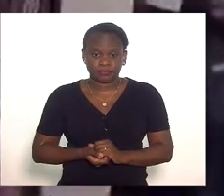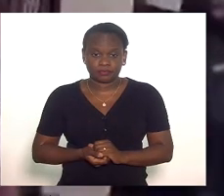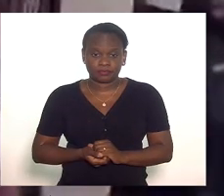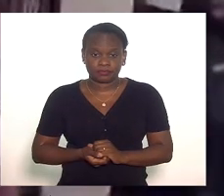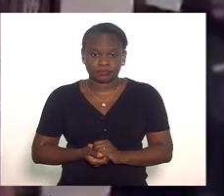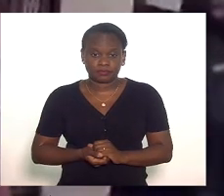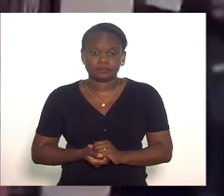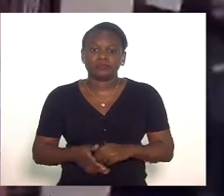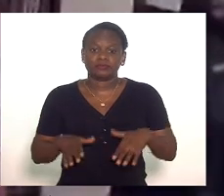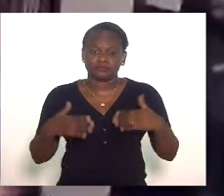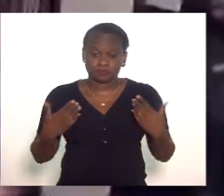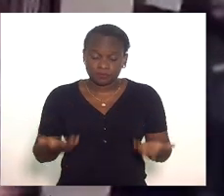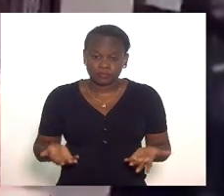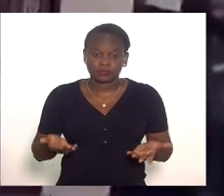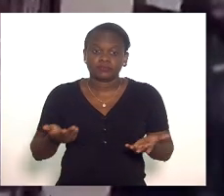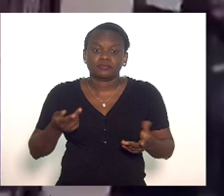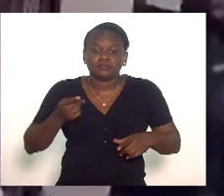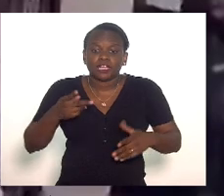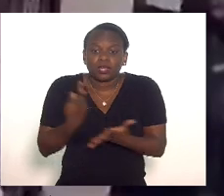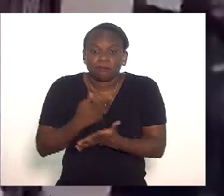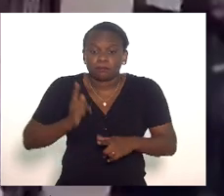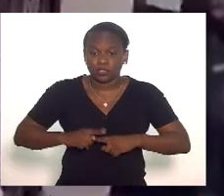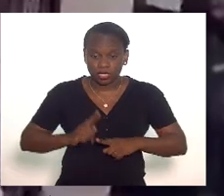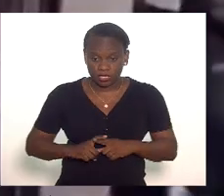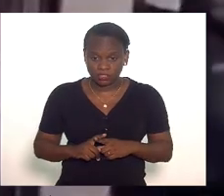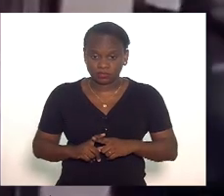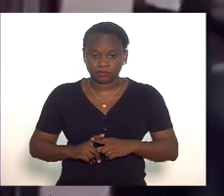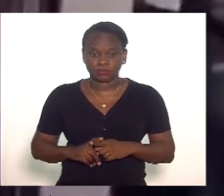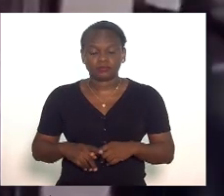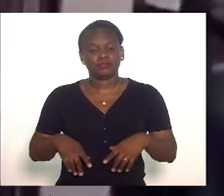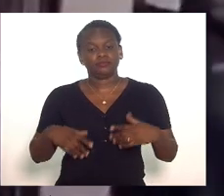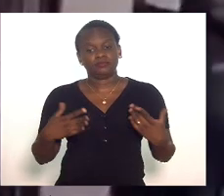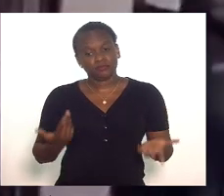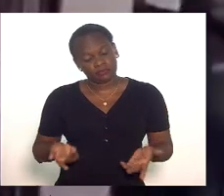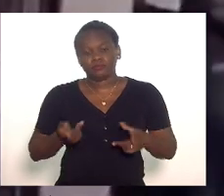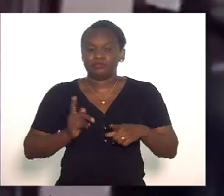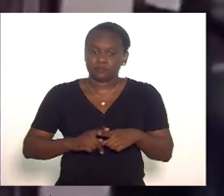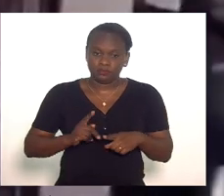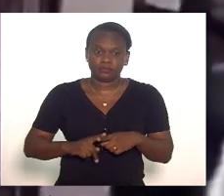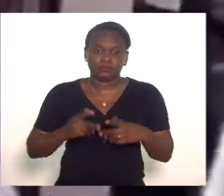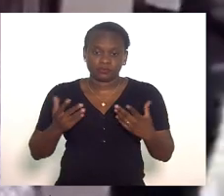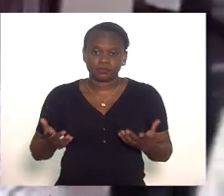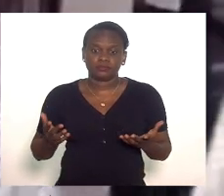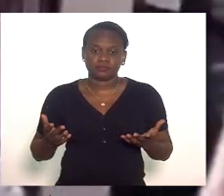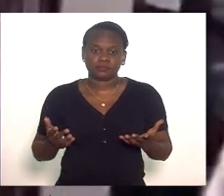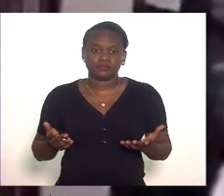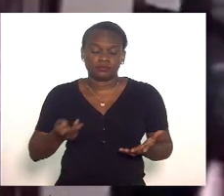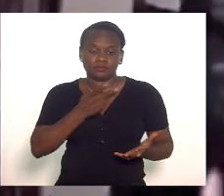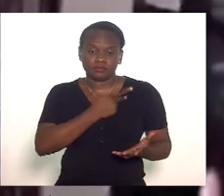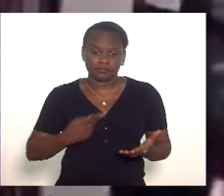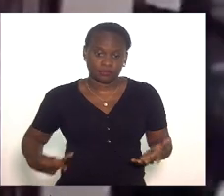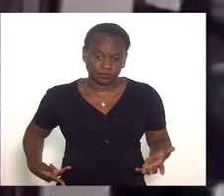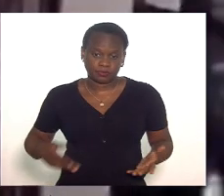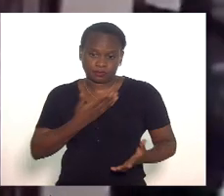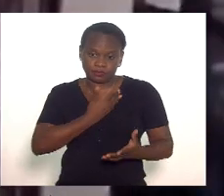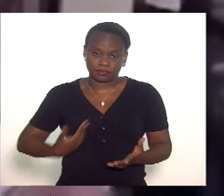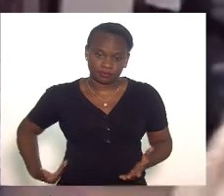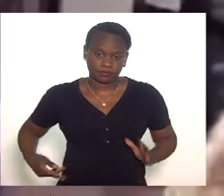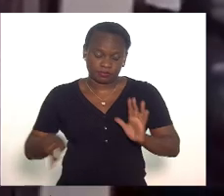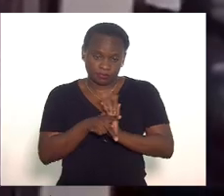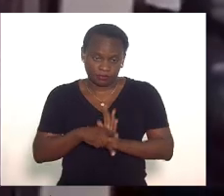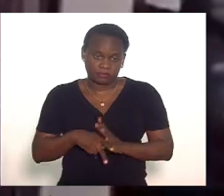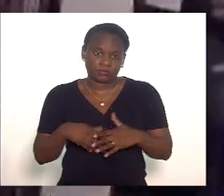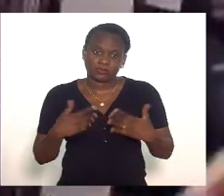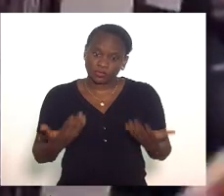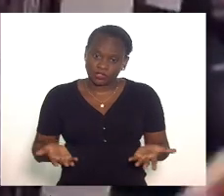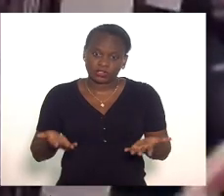então por que que isso acontece porque automaticamente o presidente da república deve